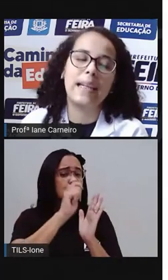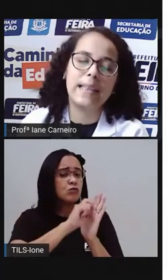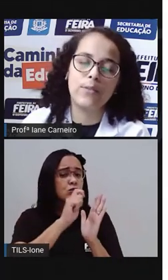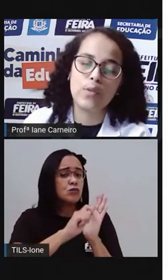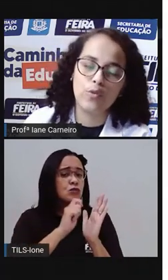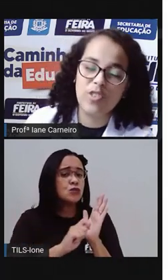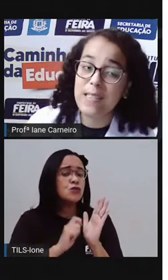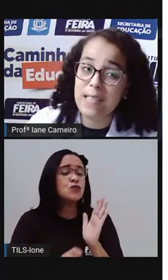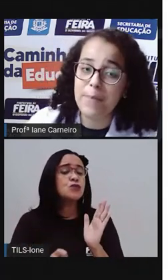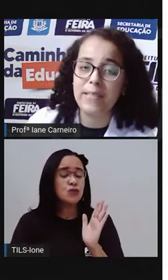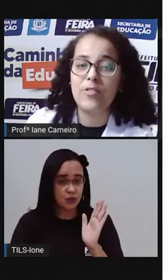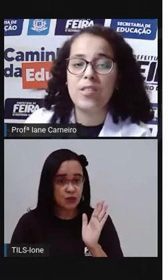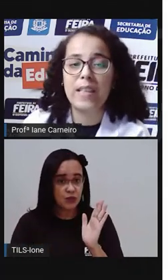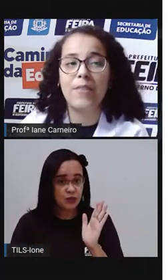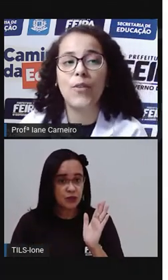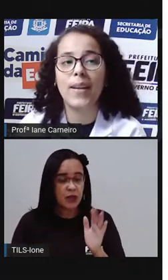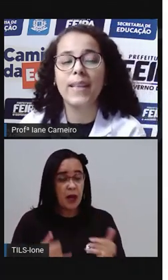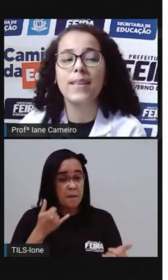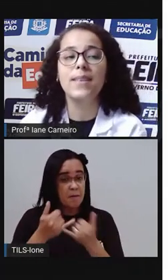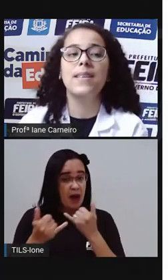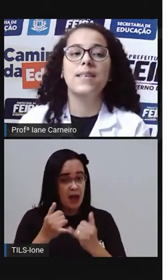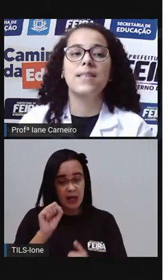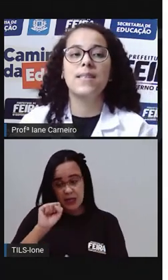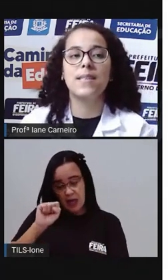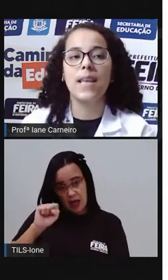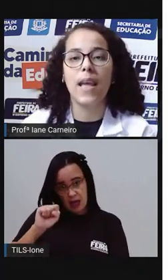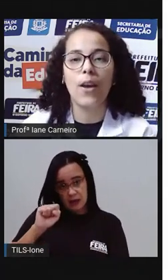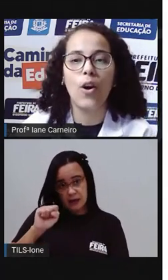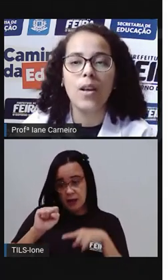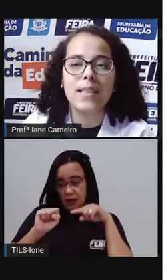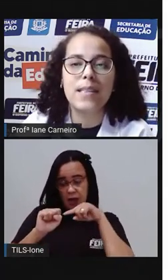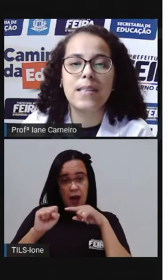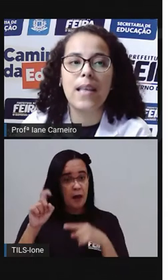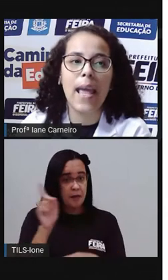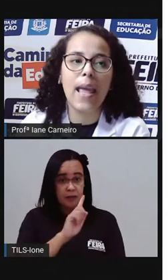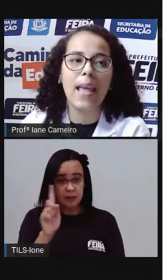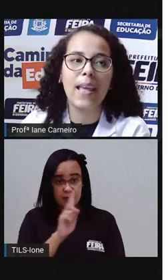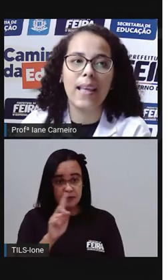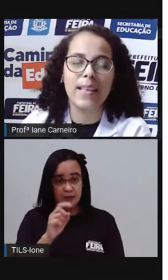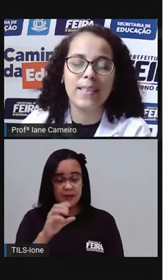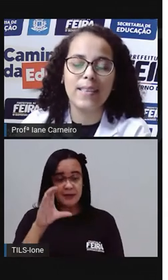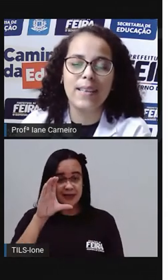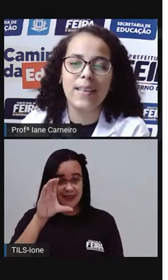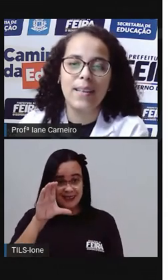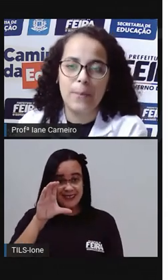Tem ali o som de si, mas a gente escreve com a letra c, ó. Sem.